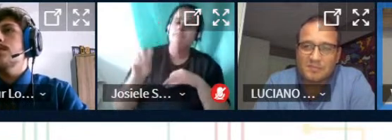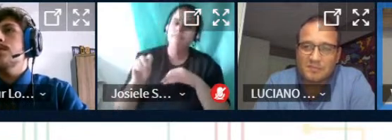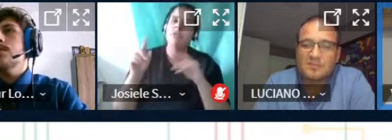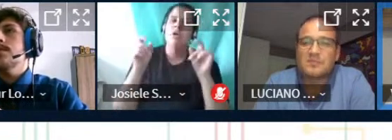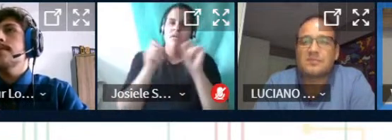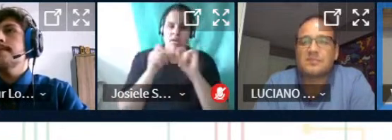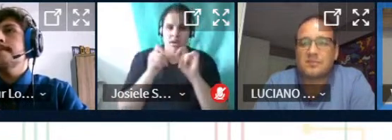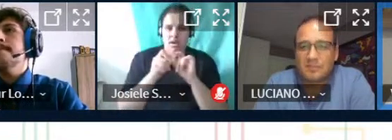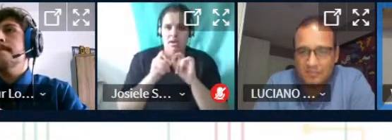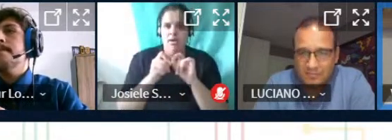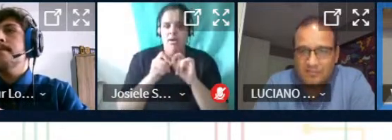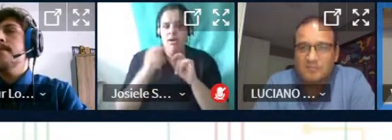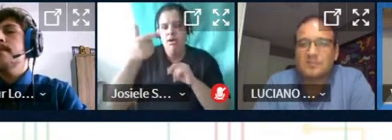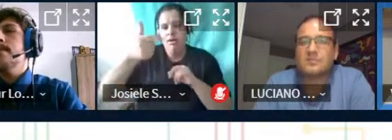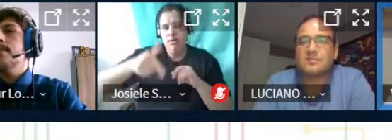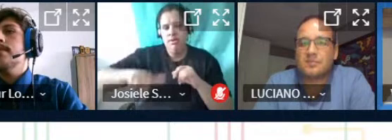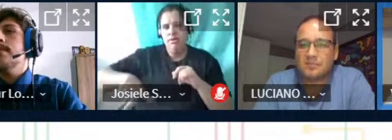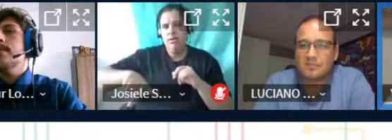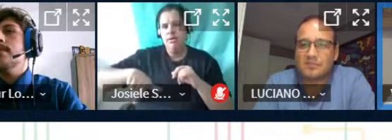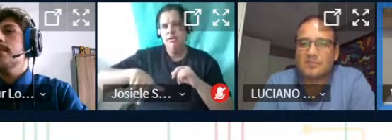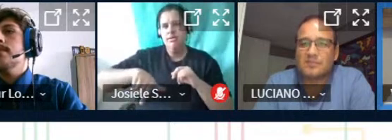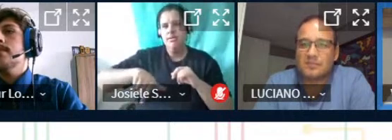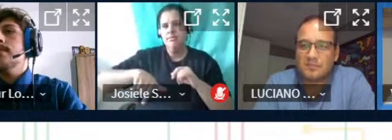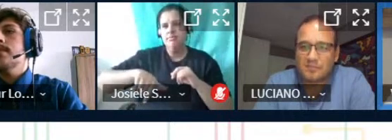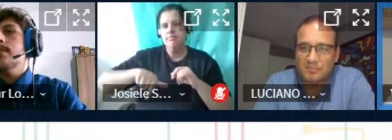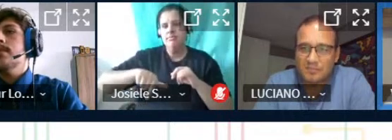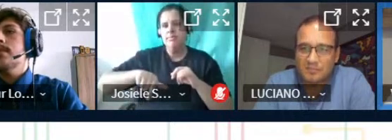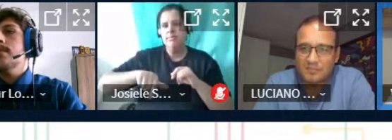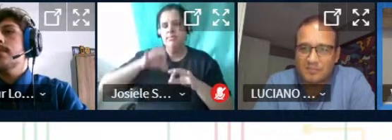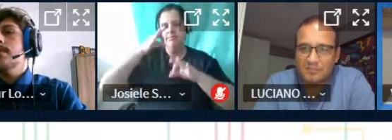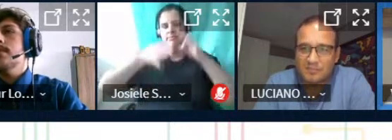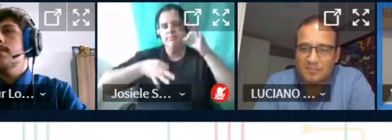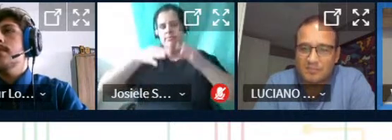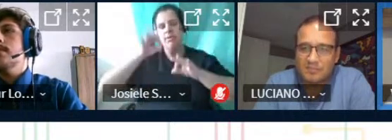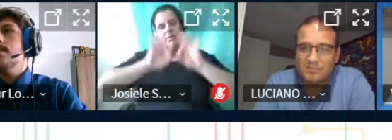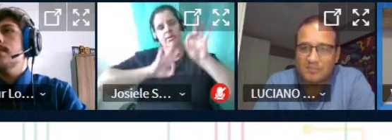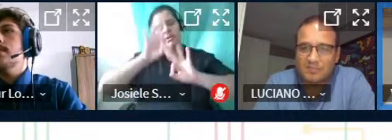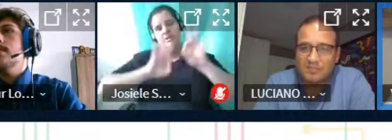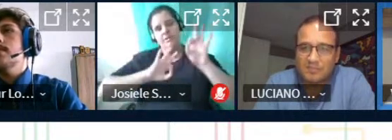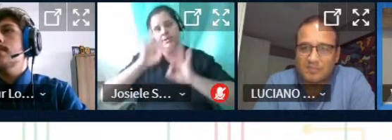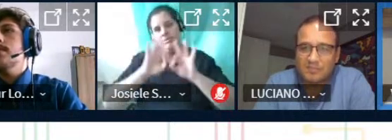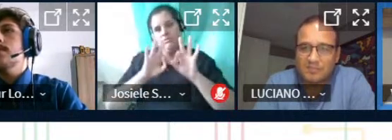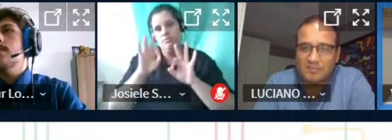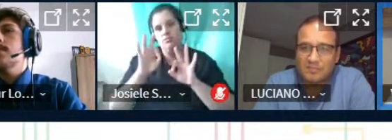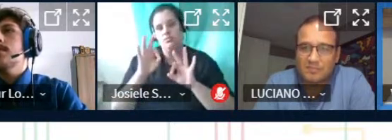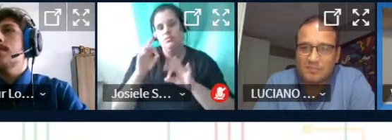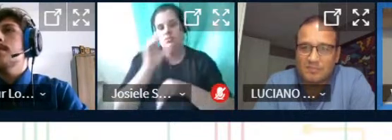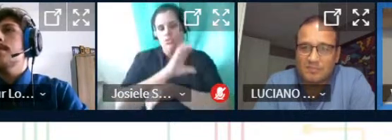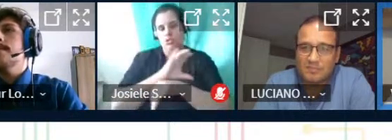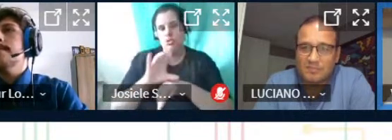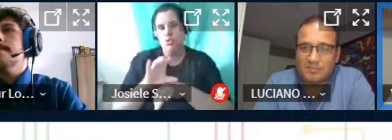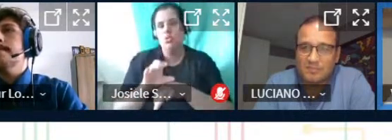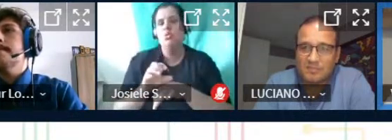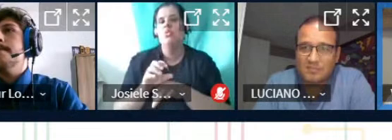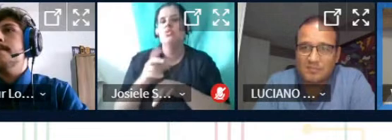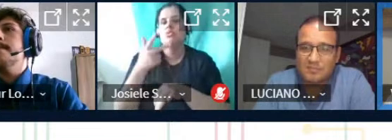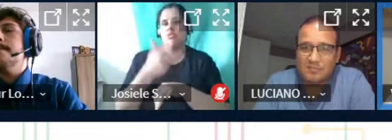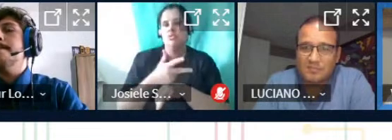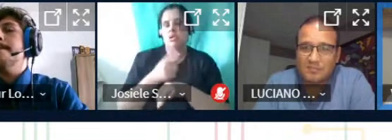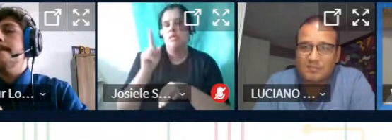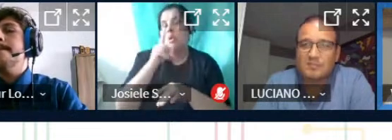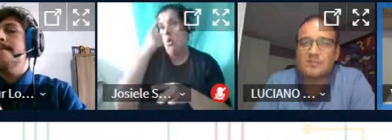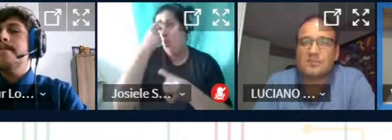isso era seguir fazendo isso e a gente estava elaborando alguns tutoriais mas ficava sempre no meio do caminho porque não era o nosso objetivo